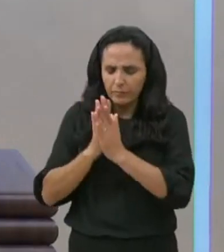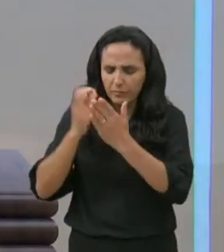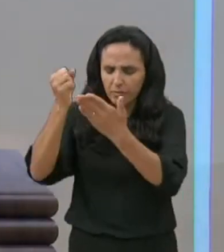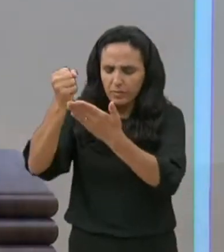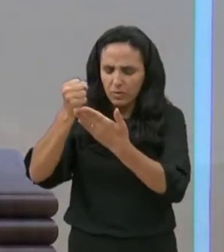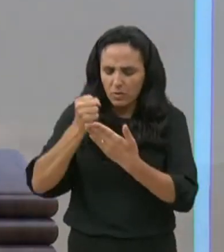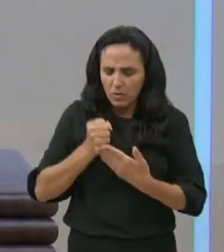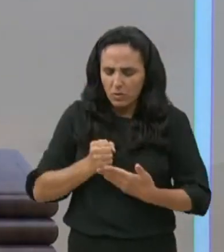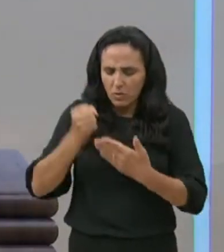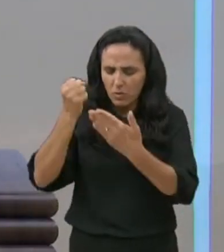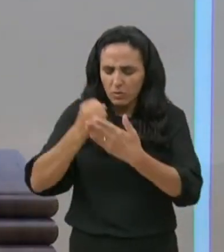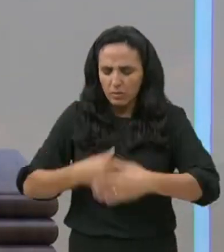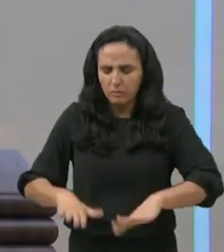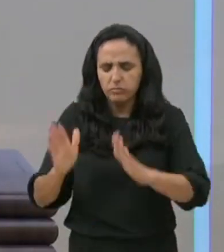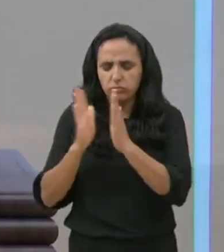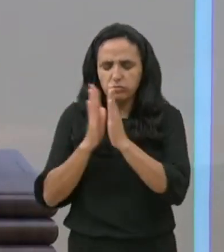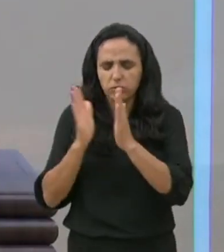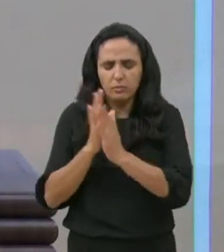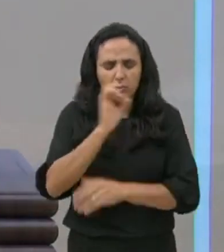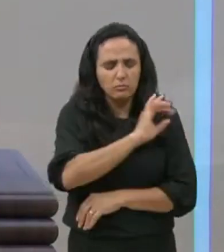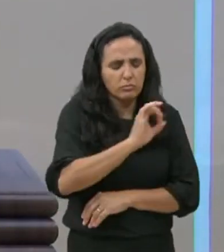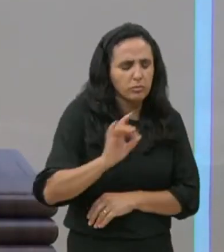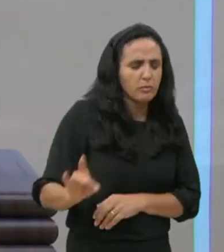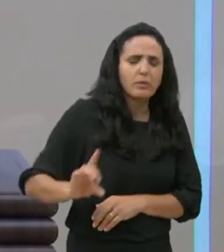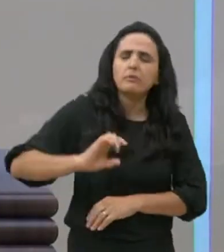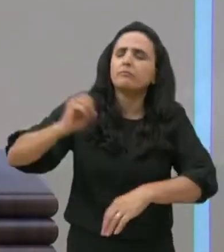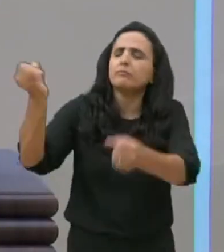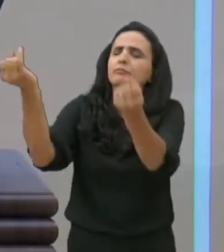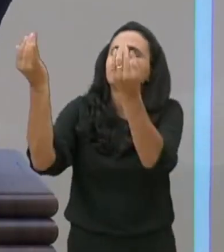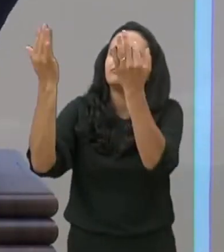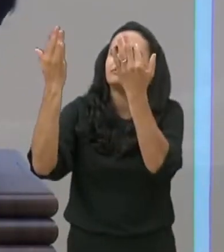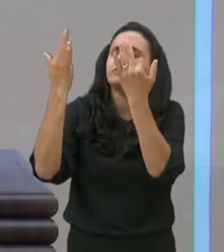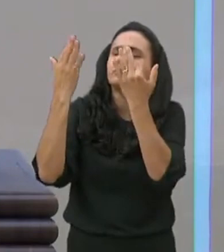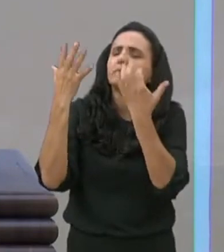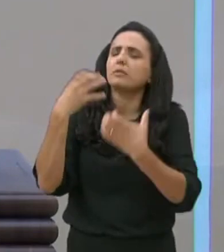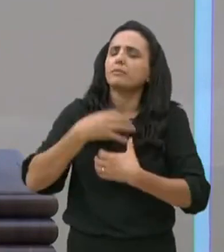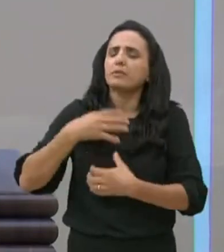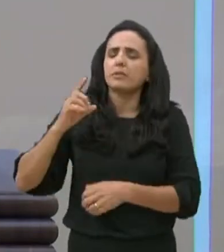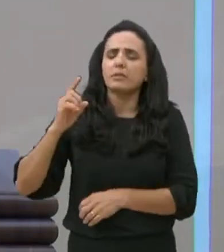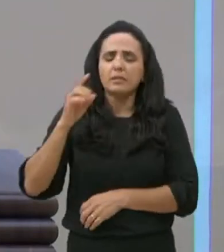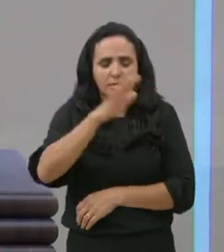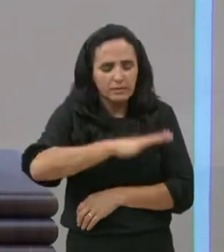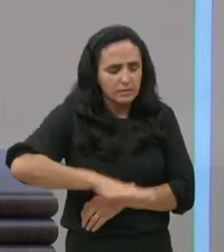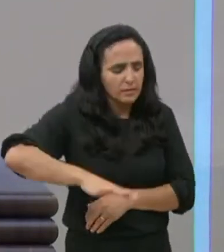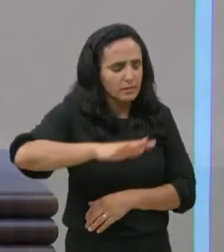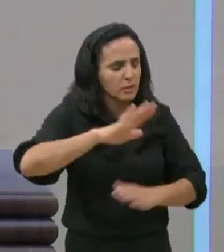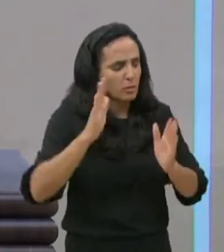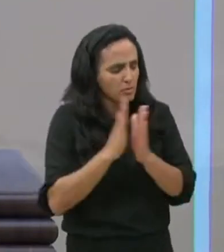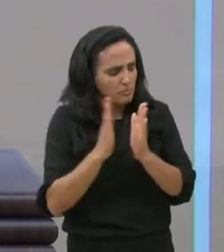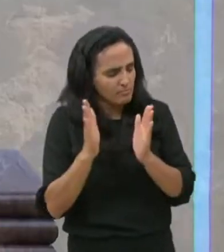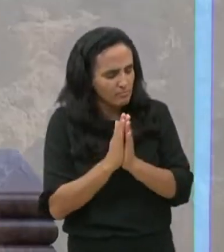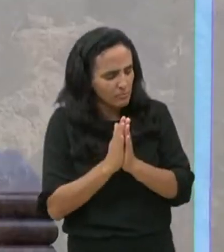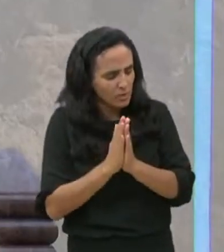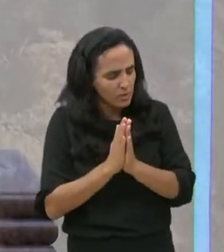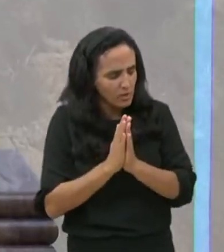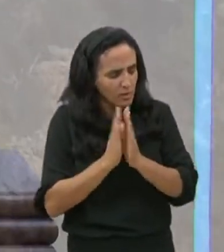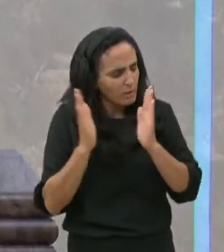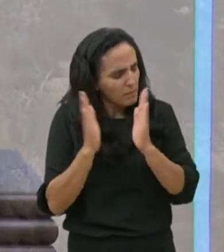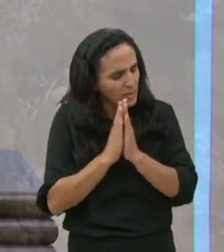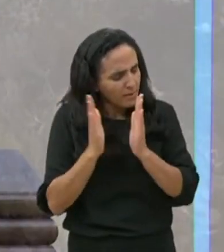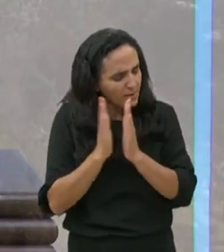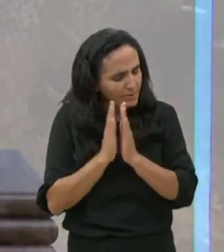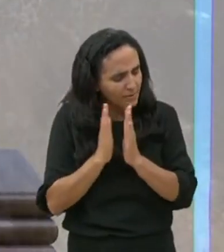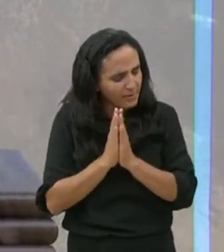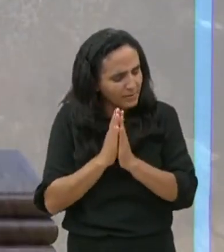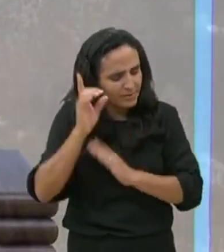para que do Brasil, sejam canais de bênçãos, para outras nações, assim, como o Senhor já tem,